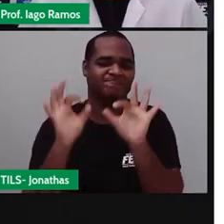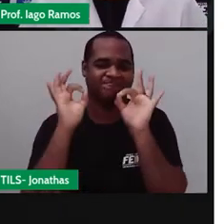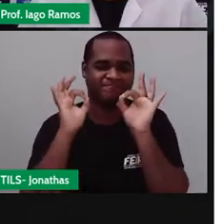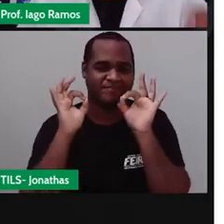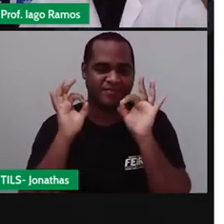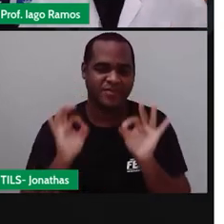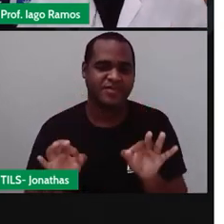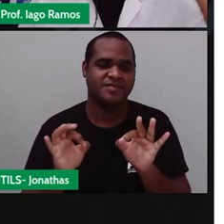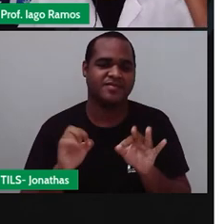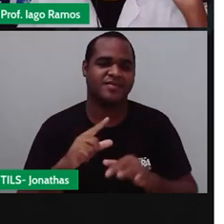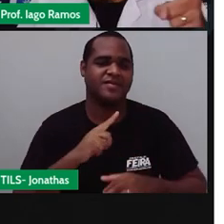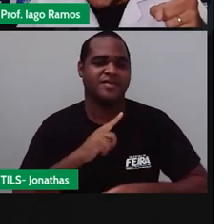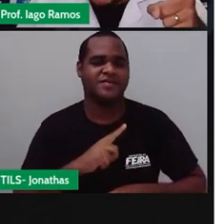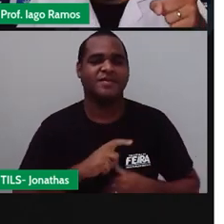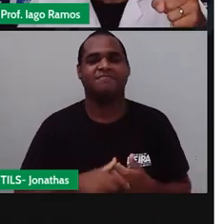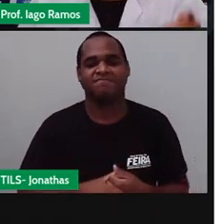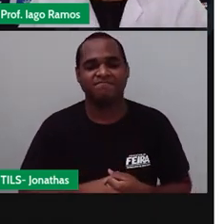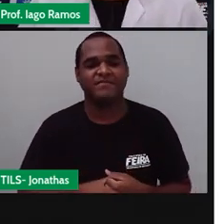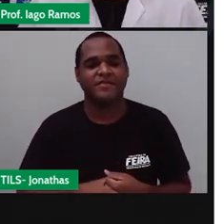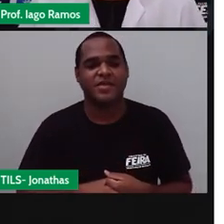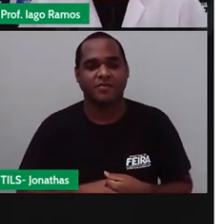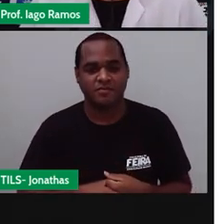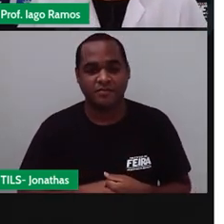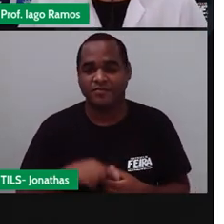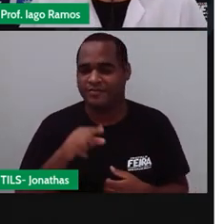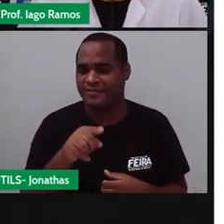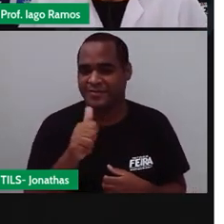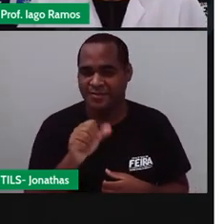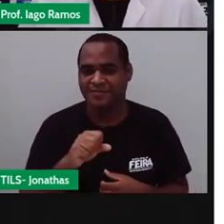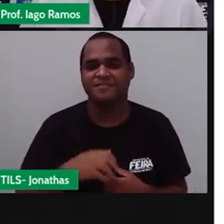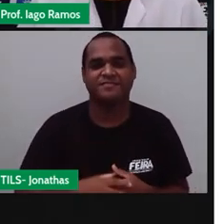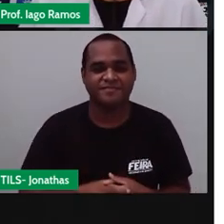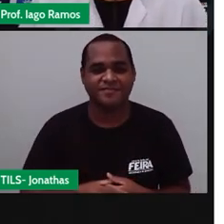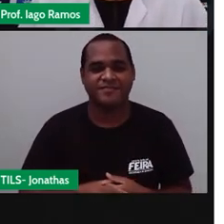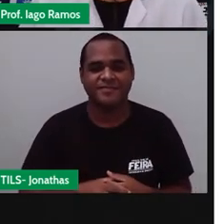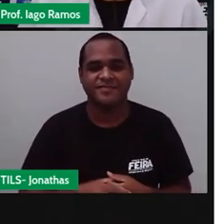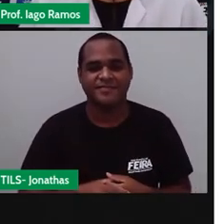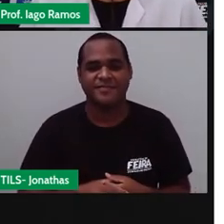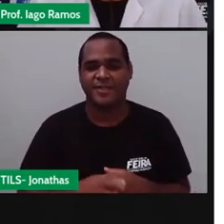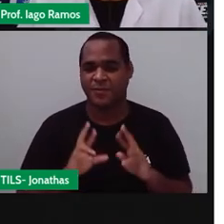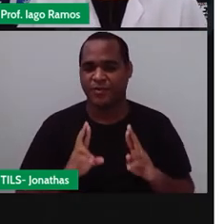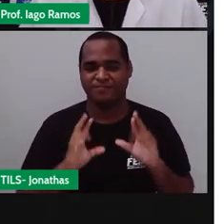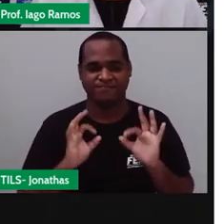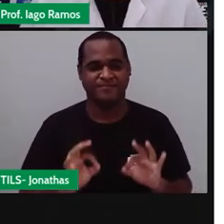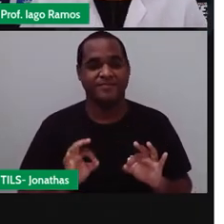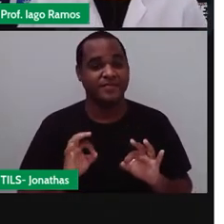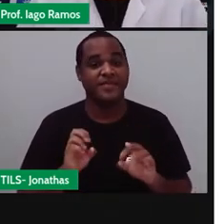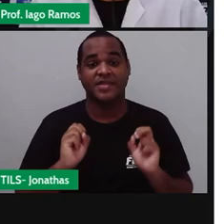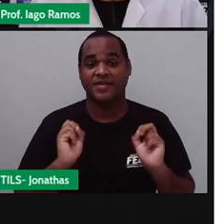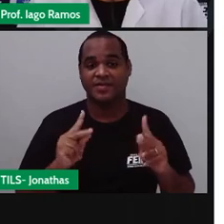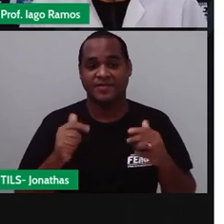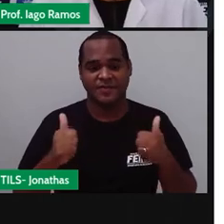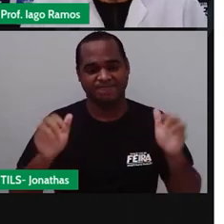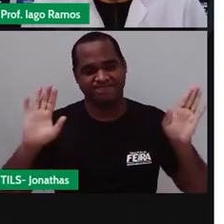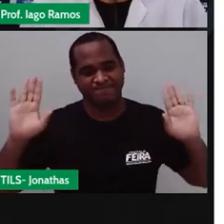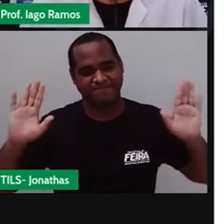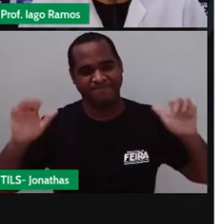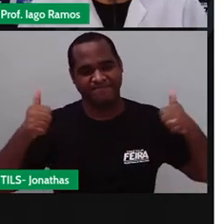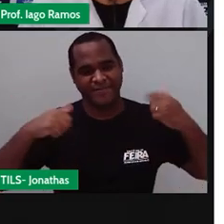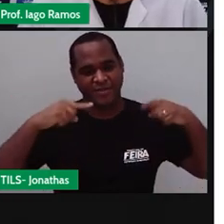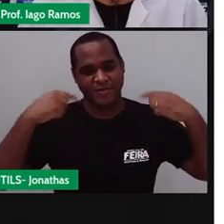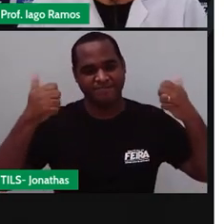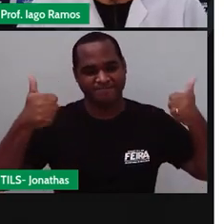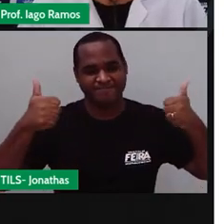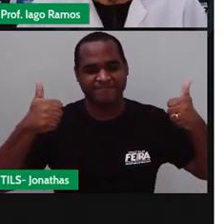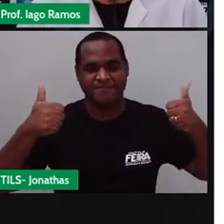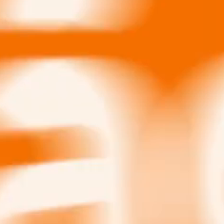matemática é exatamente, foi isso que você falou mesmo, matemática é solução. Valeu? Bye, bye. Até a próxima.